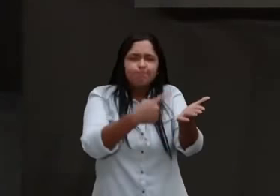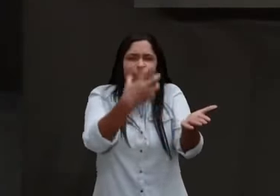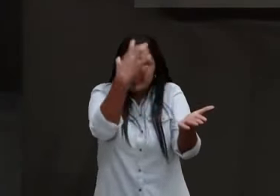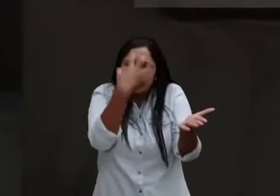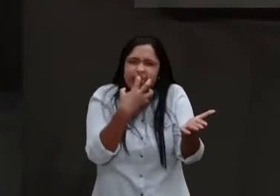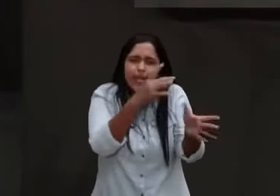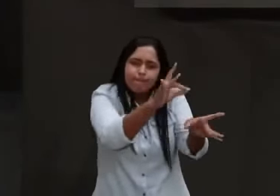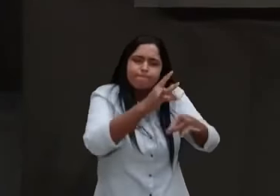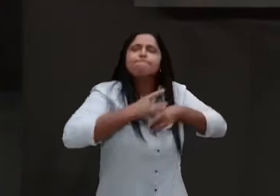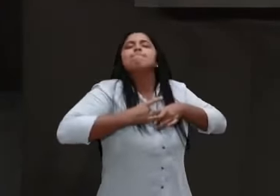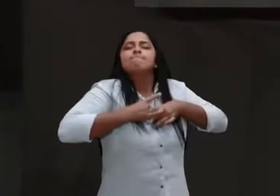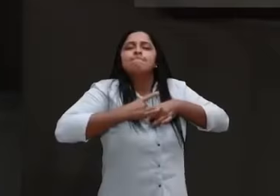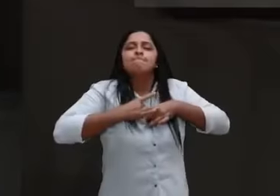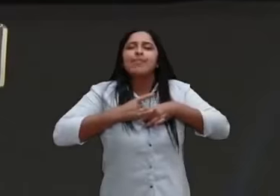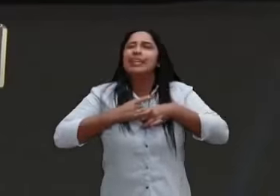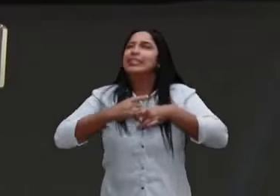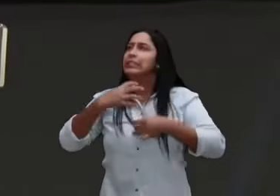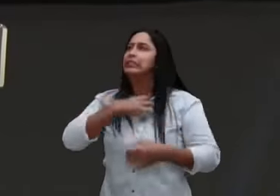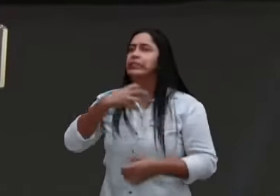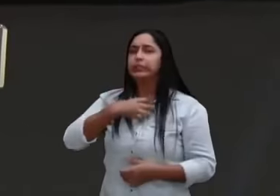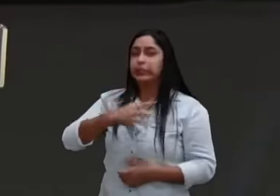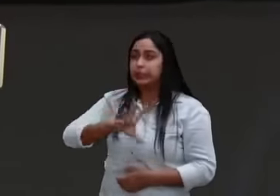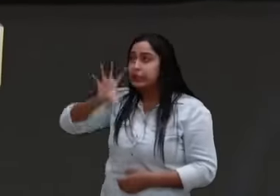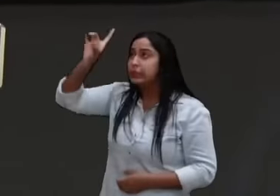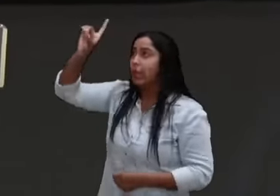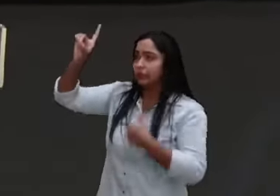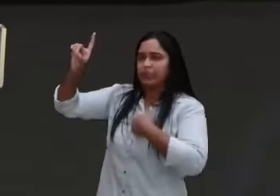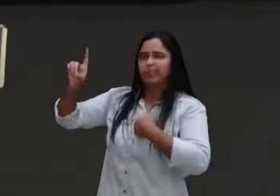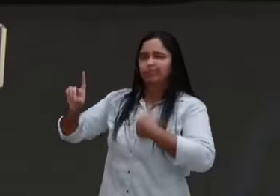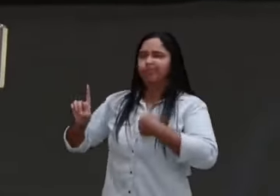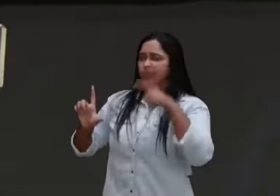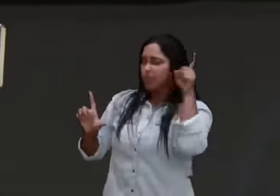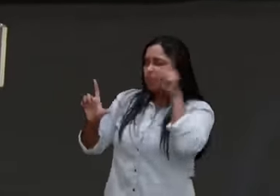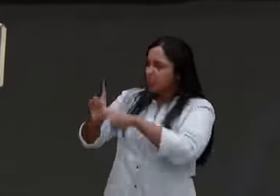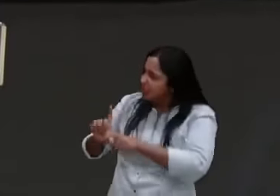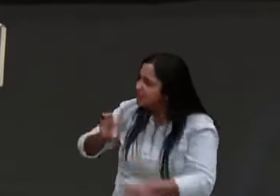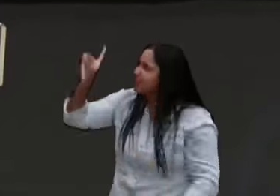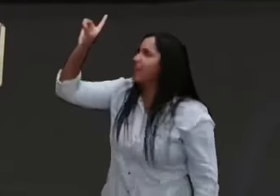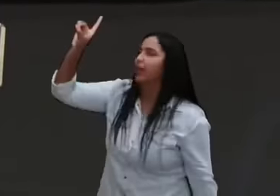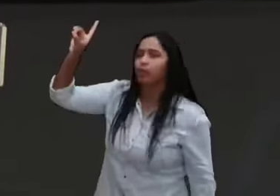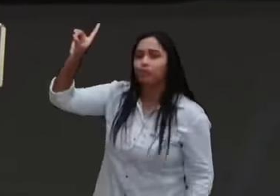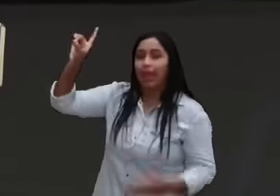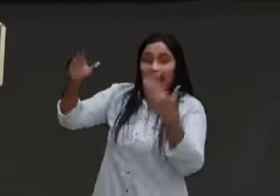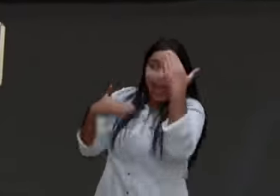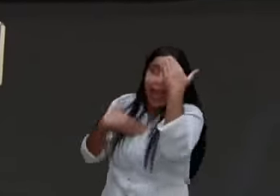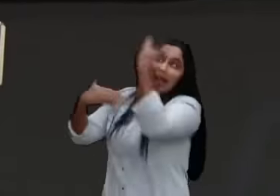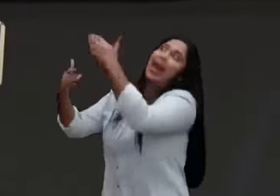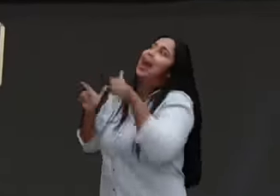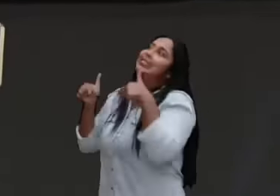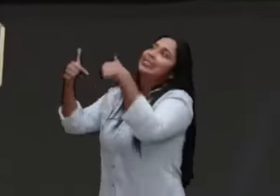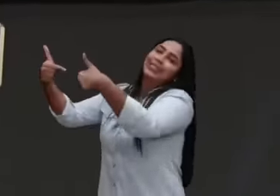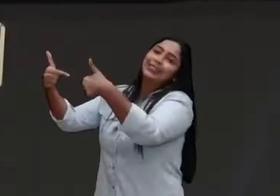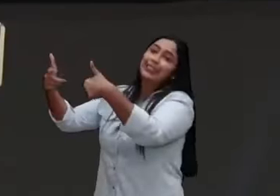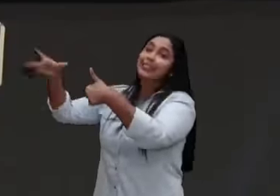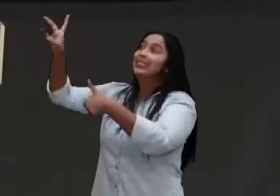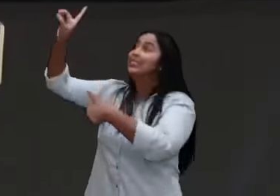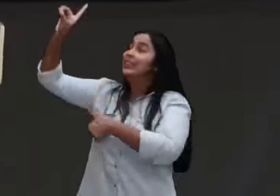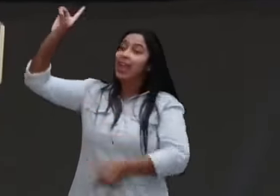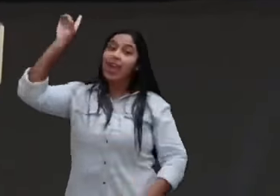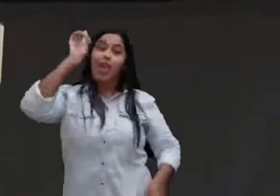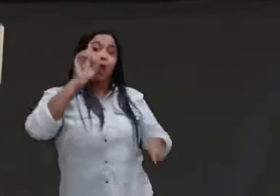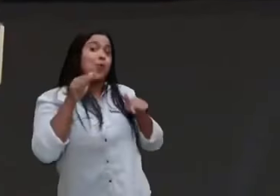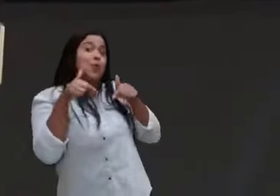uma pessoa que tem um sentimento, de dívida para com Ele, uma pessoa que é grata a Ele, o Ele faz? Derrama da sua bênção,